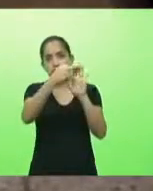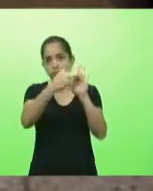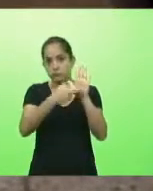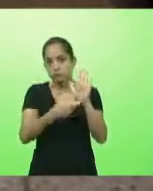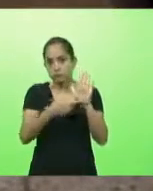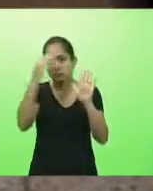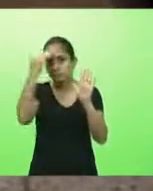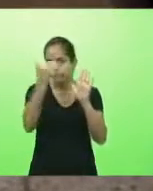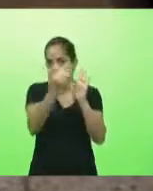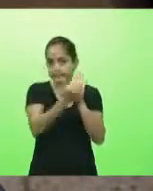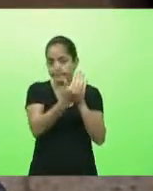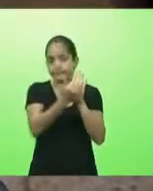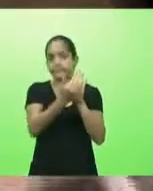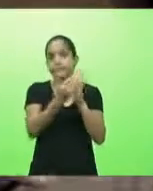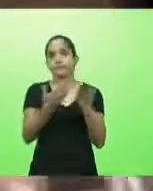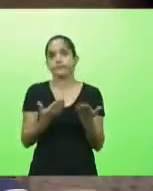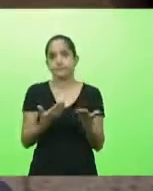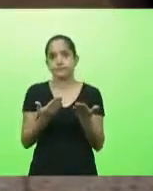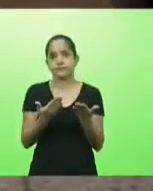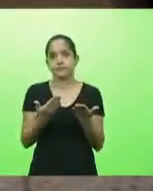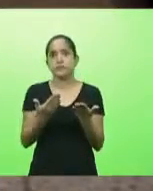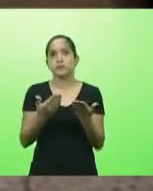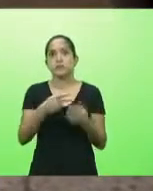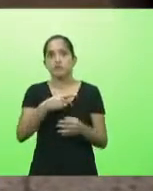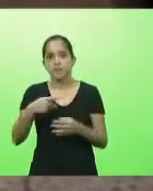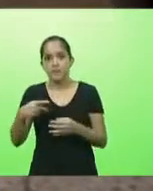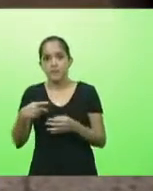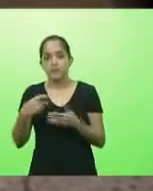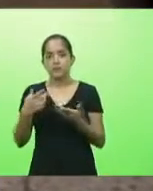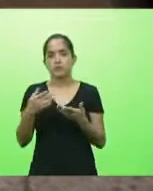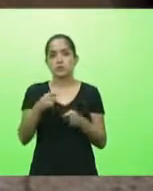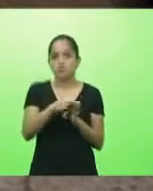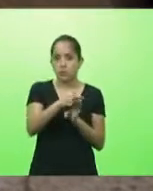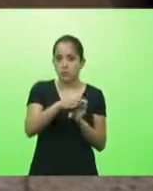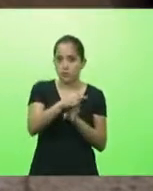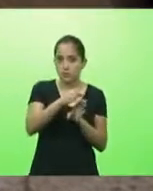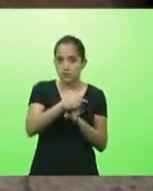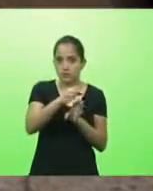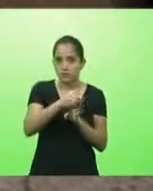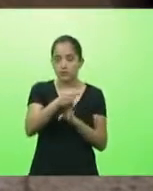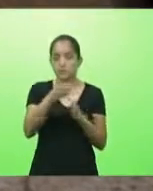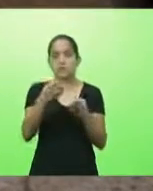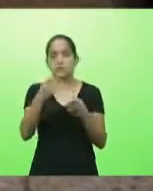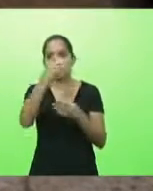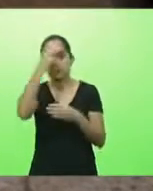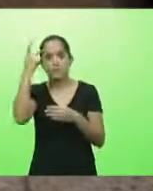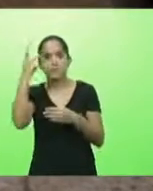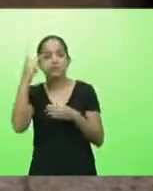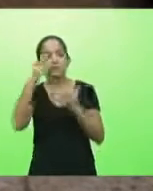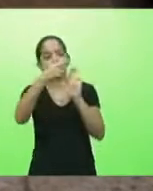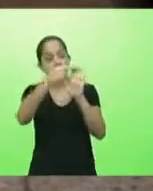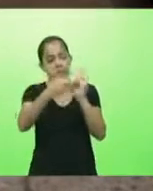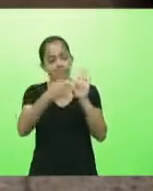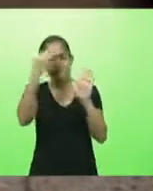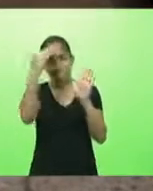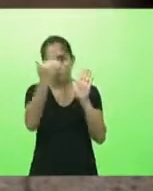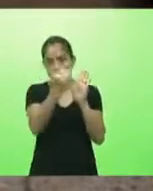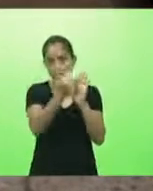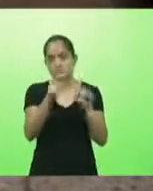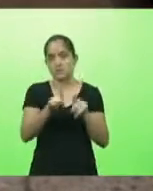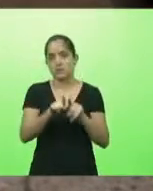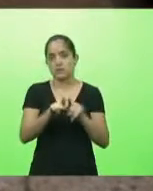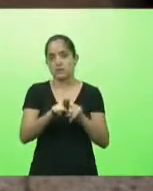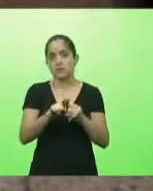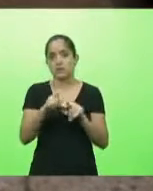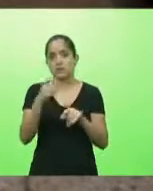orientações e mais os pastores orientando também os crentes os fiéis a seguirem os protocolos o que eu vi hoje que